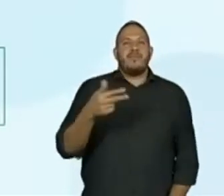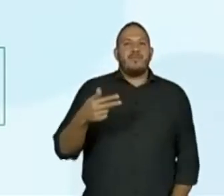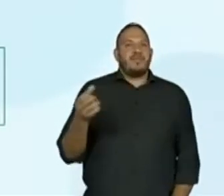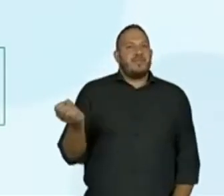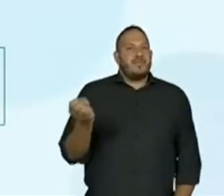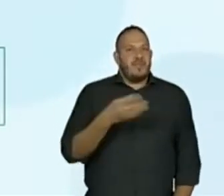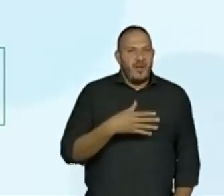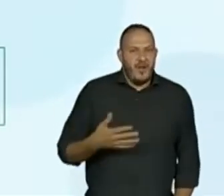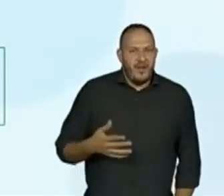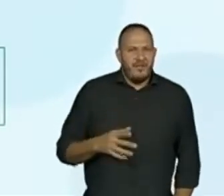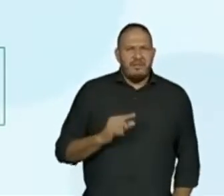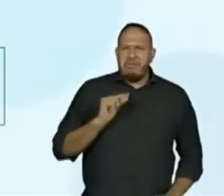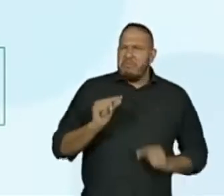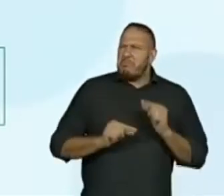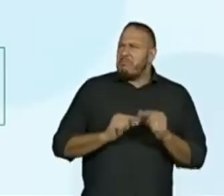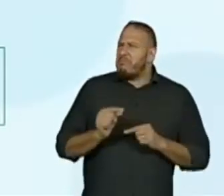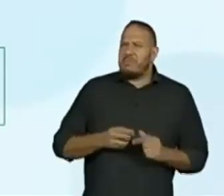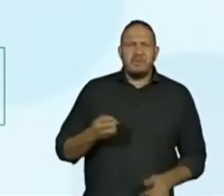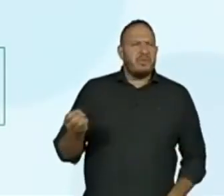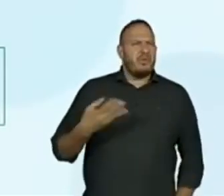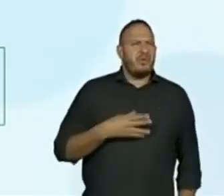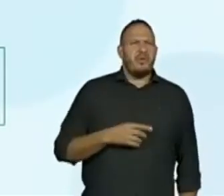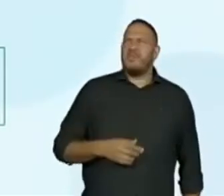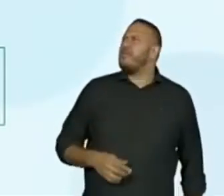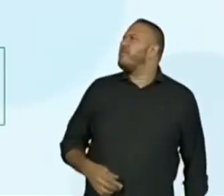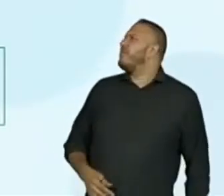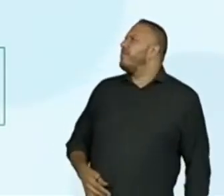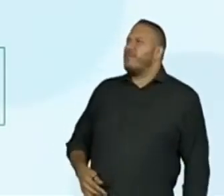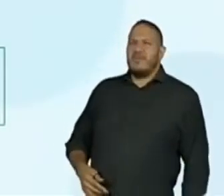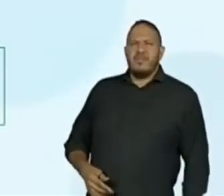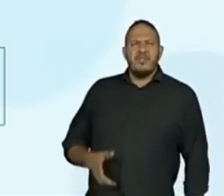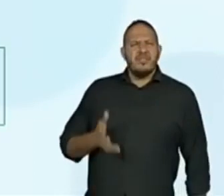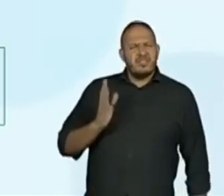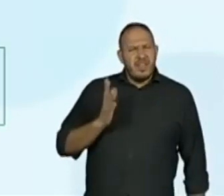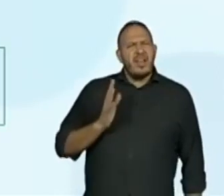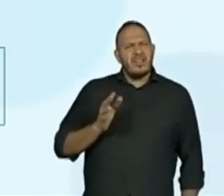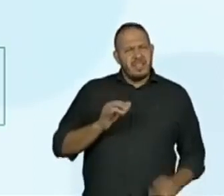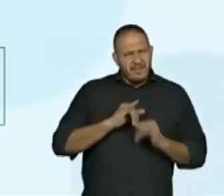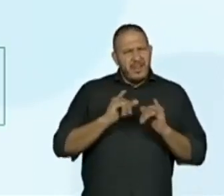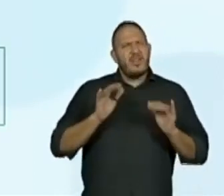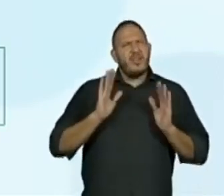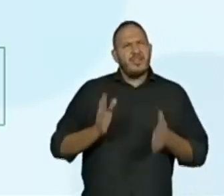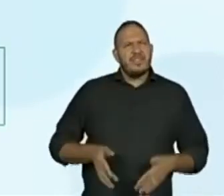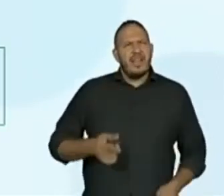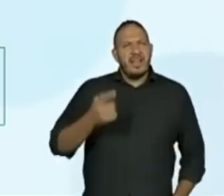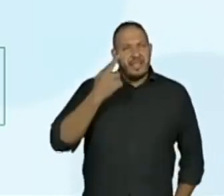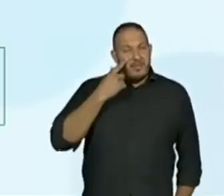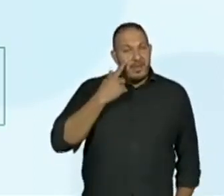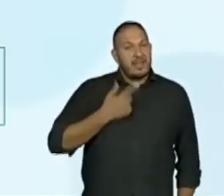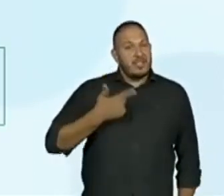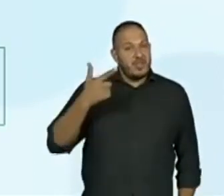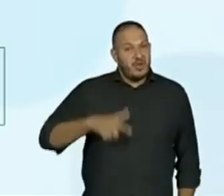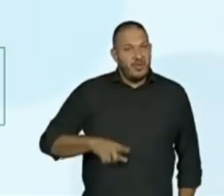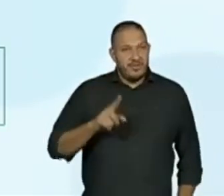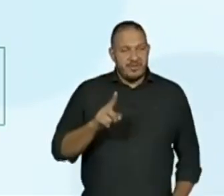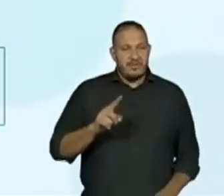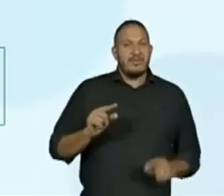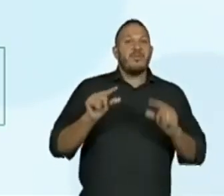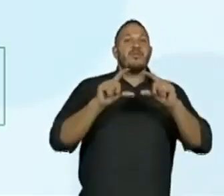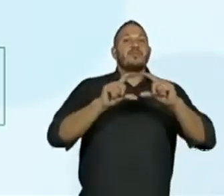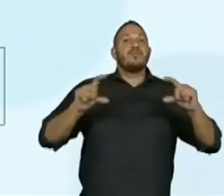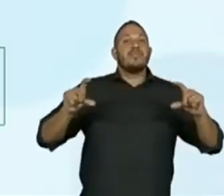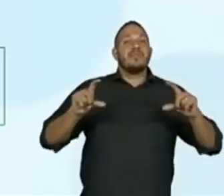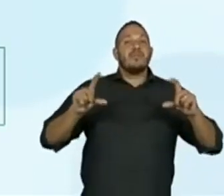Que fato é esse? Ah, e vocês já falaram até, nós já falamos muito. Dá uma olhada, repetindo a última